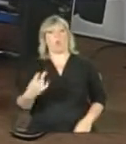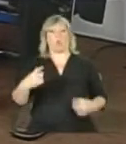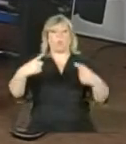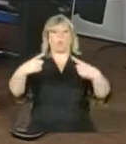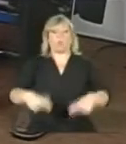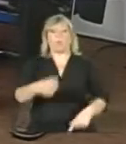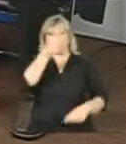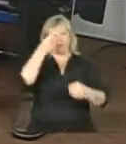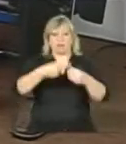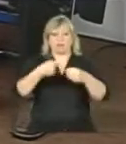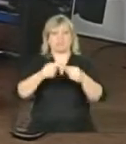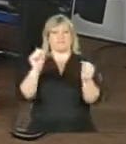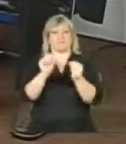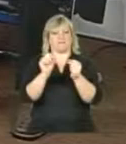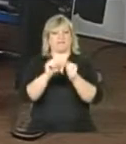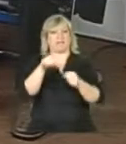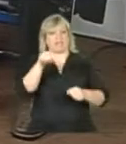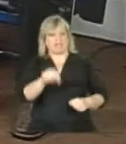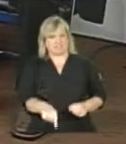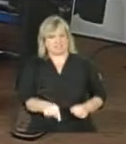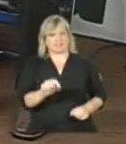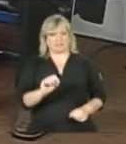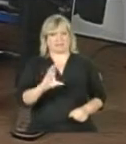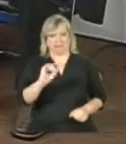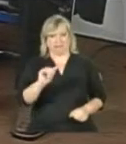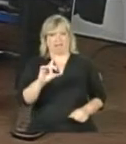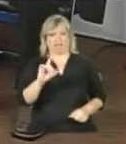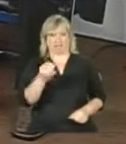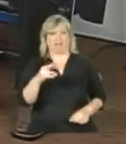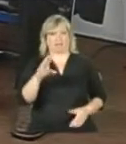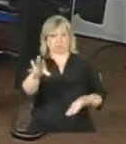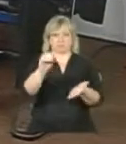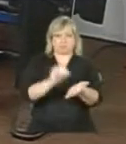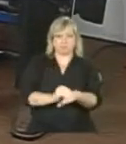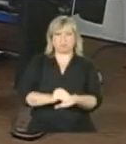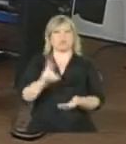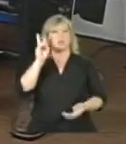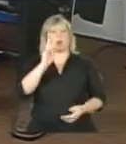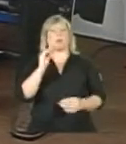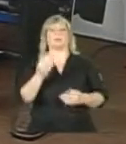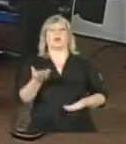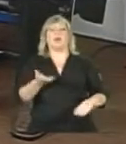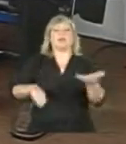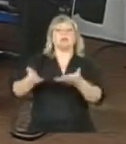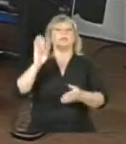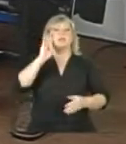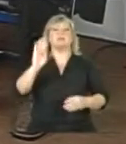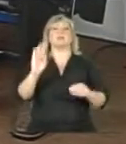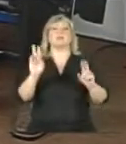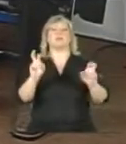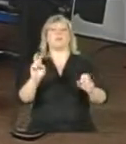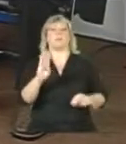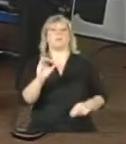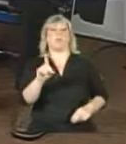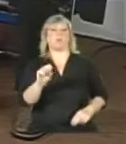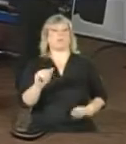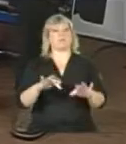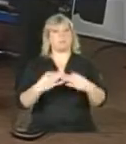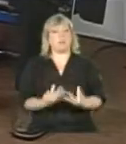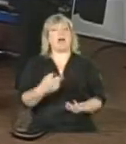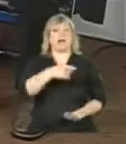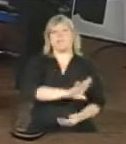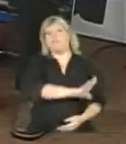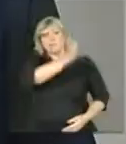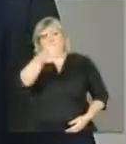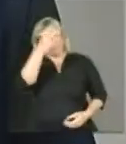prefeitura onde faz o cadastramento, atendimento ao programa Bolsa Família, e lá ele vai ter conhecimento de onde